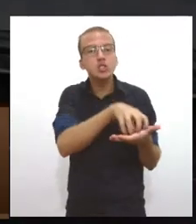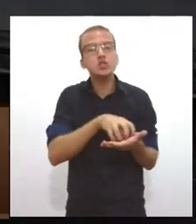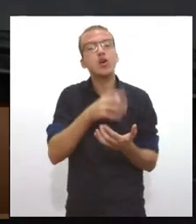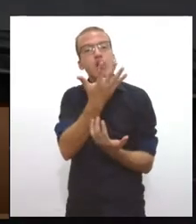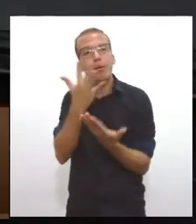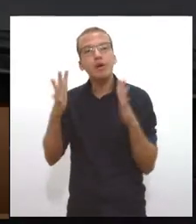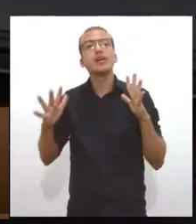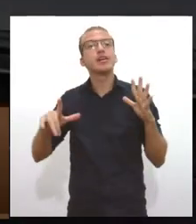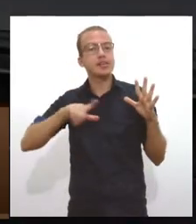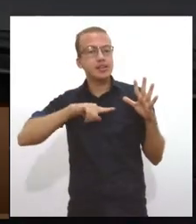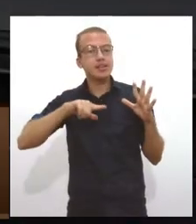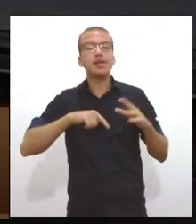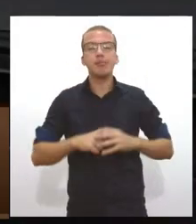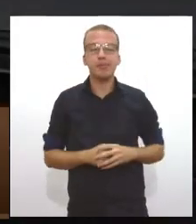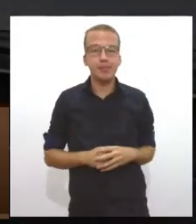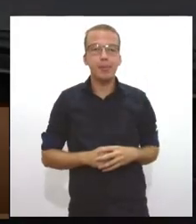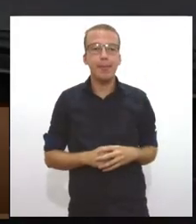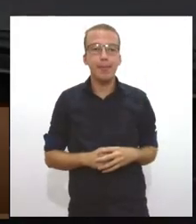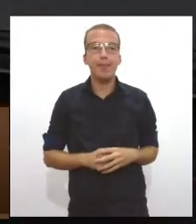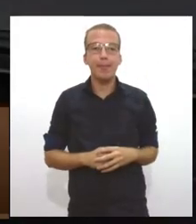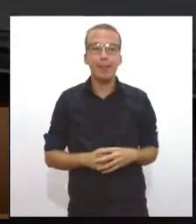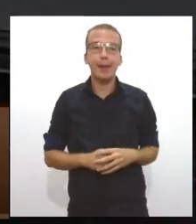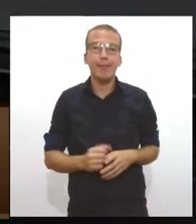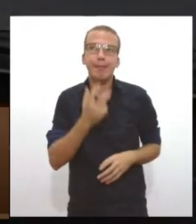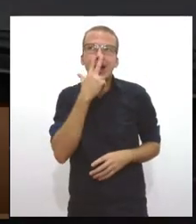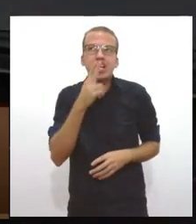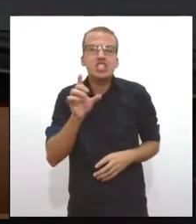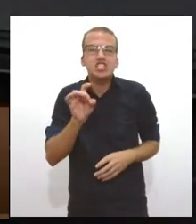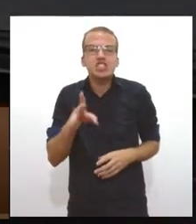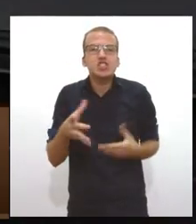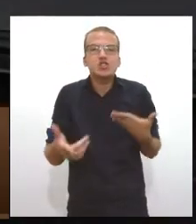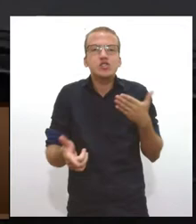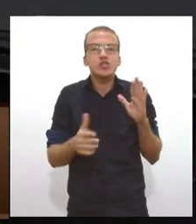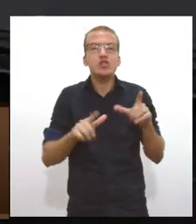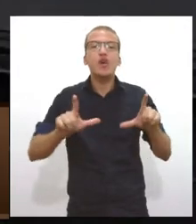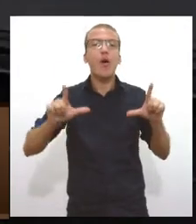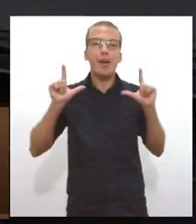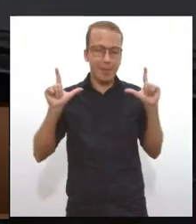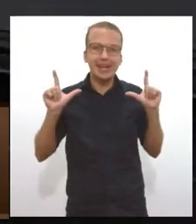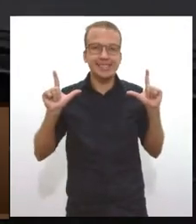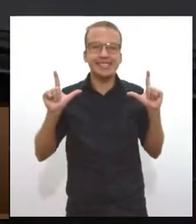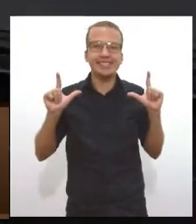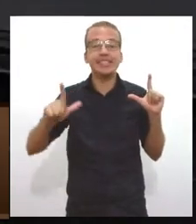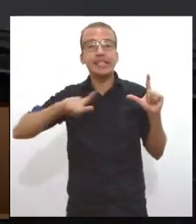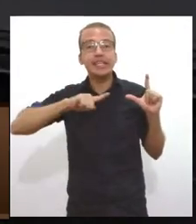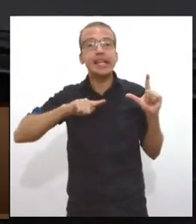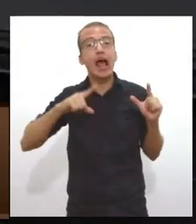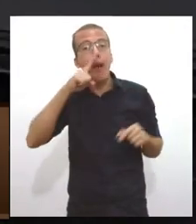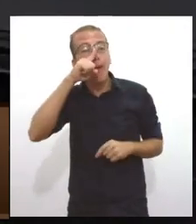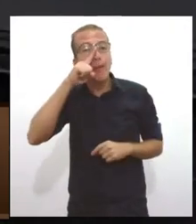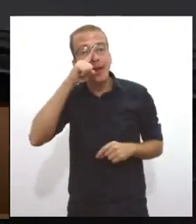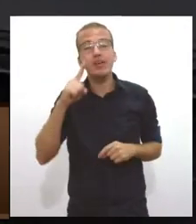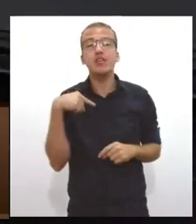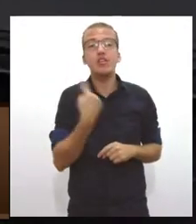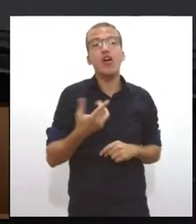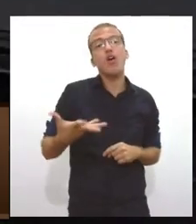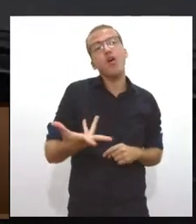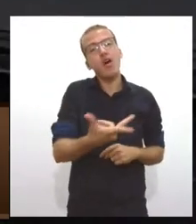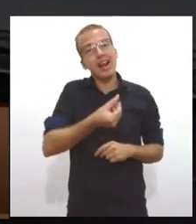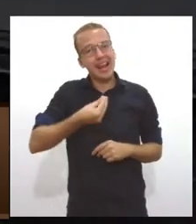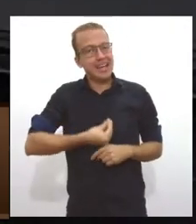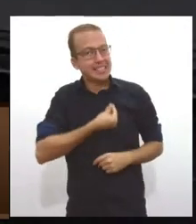inglês ver, só para dizer que tem. Isso é muito perigoso, não só para a nossa qualidade de vida, mas também para a